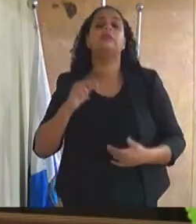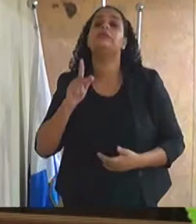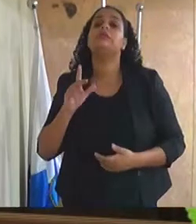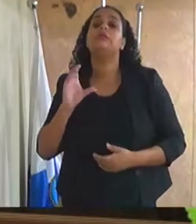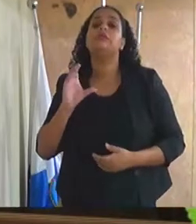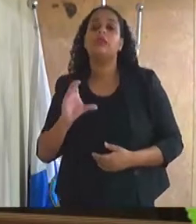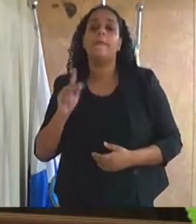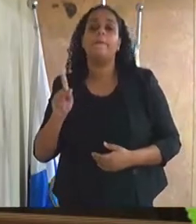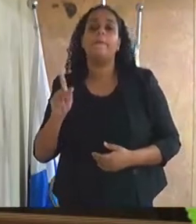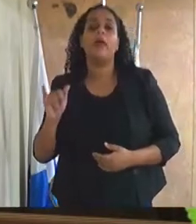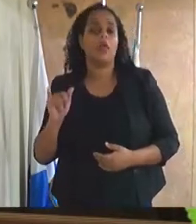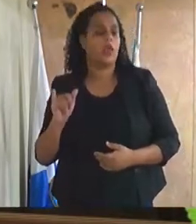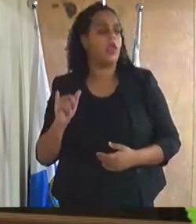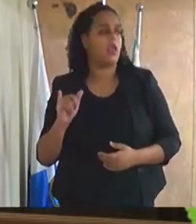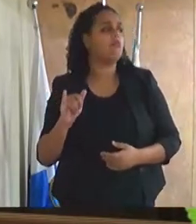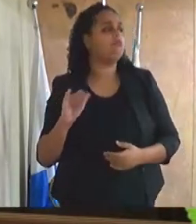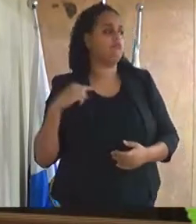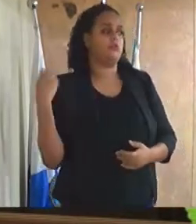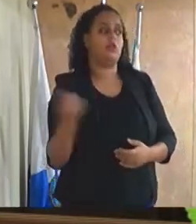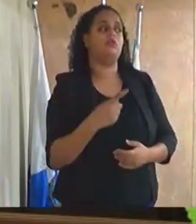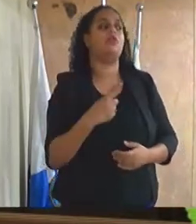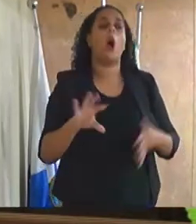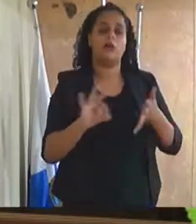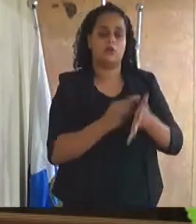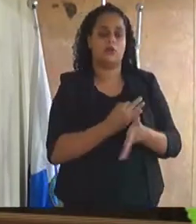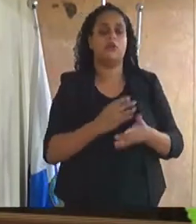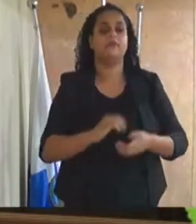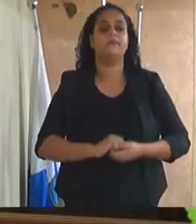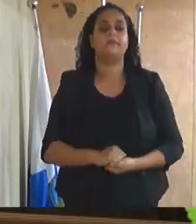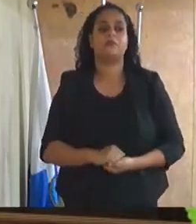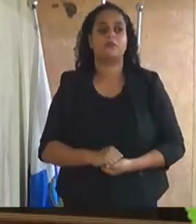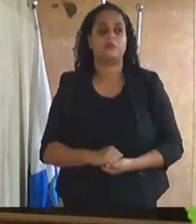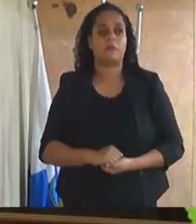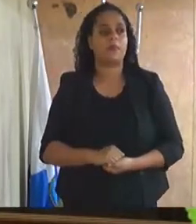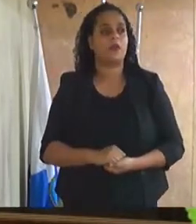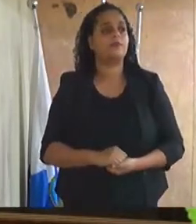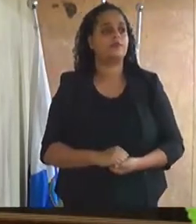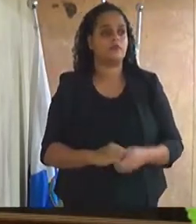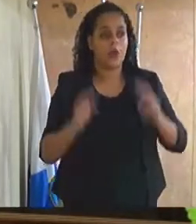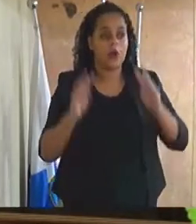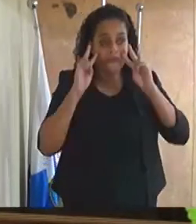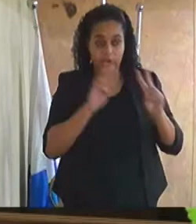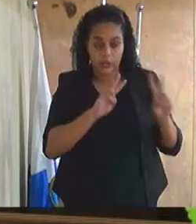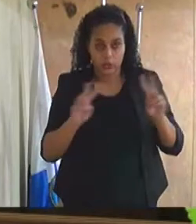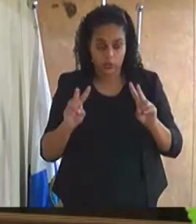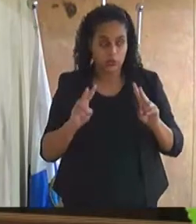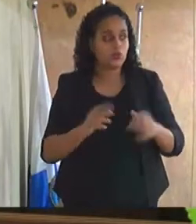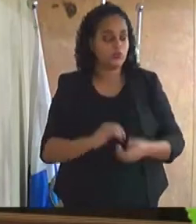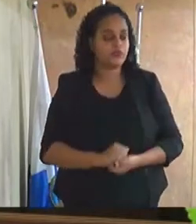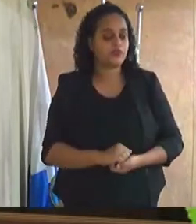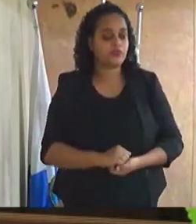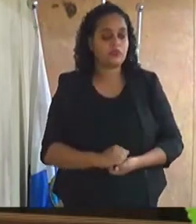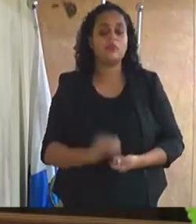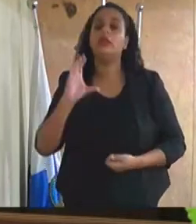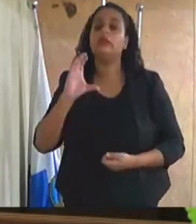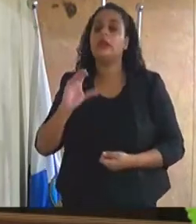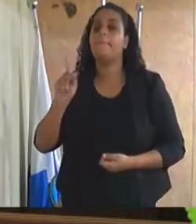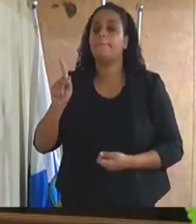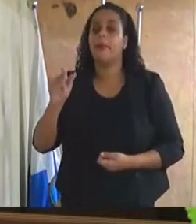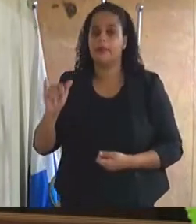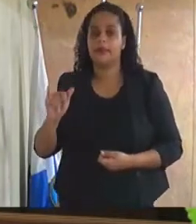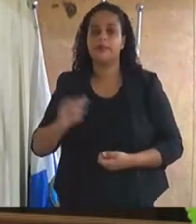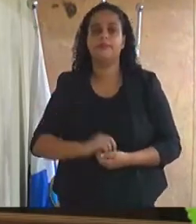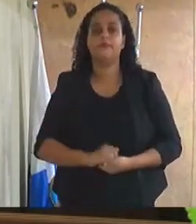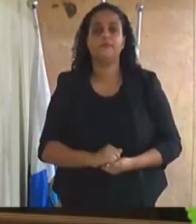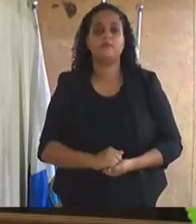a transparência da cidade, eu assino. E mais, haja visto que a CPI, ela só pode ser,